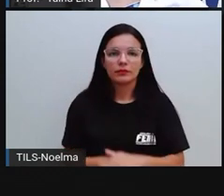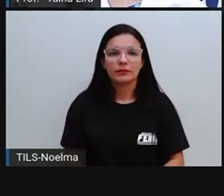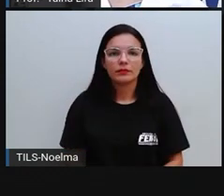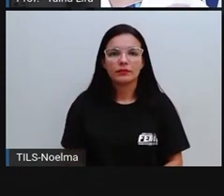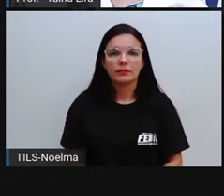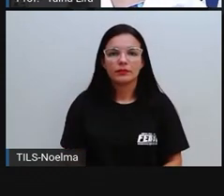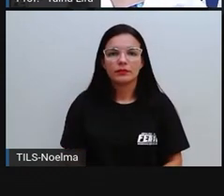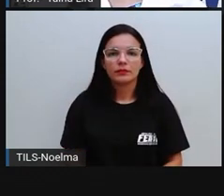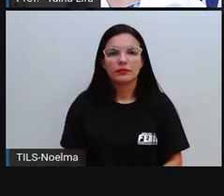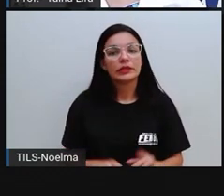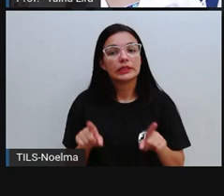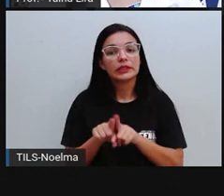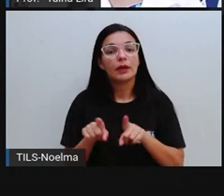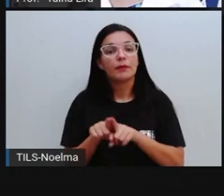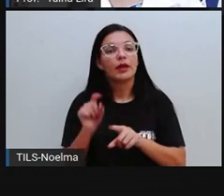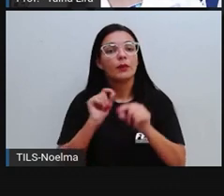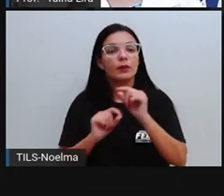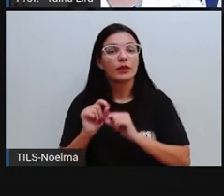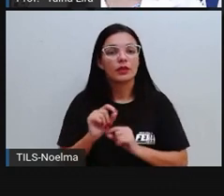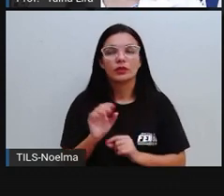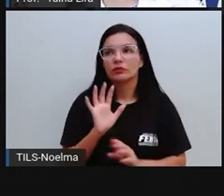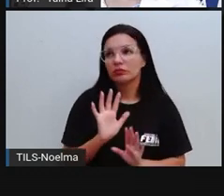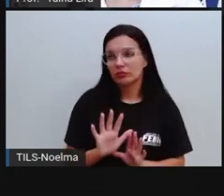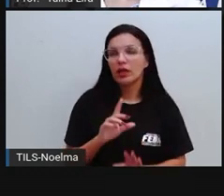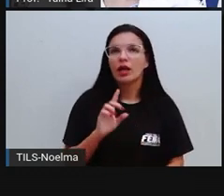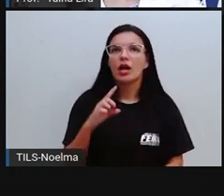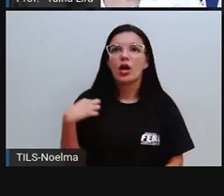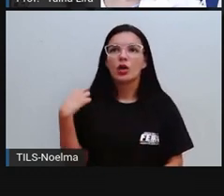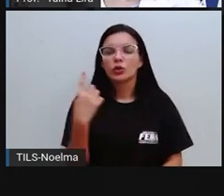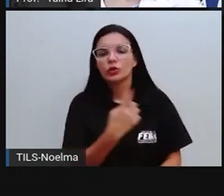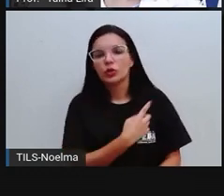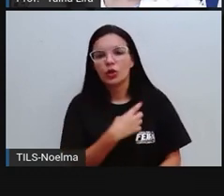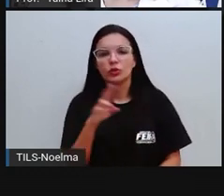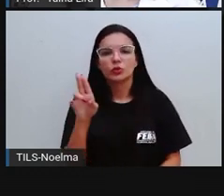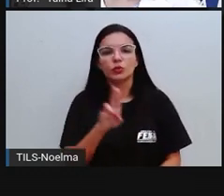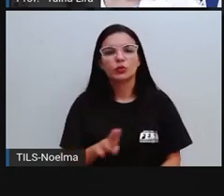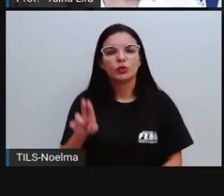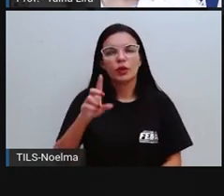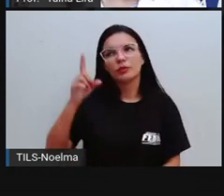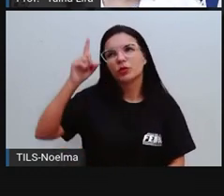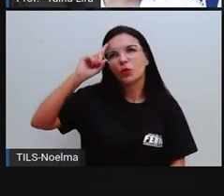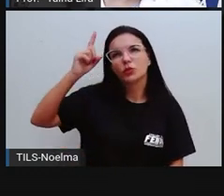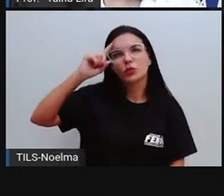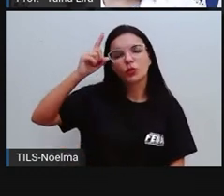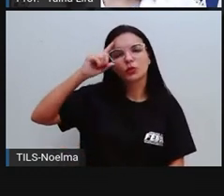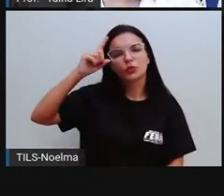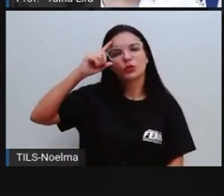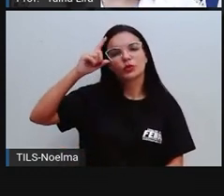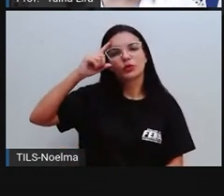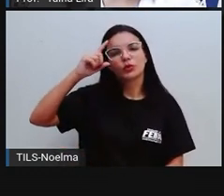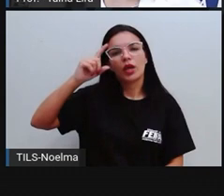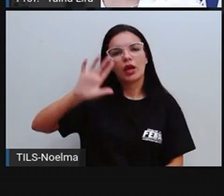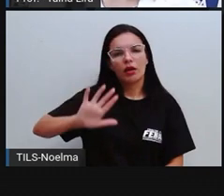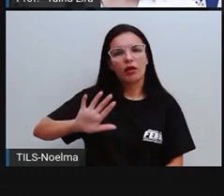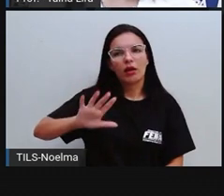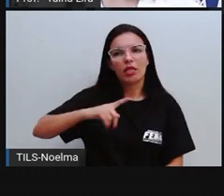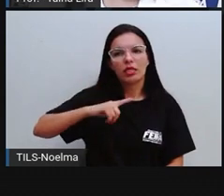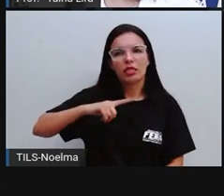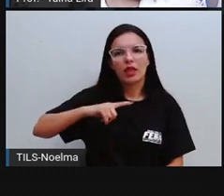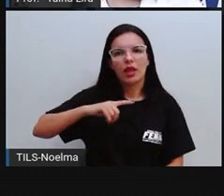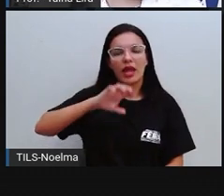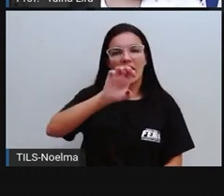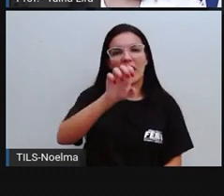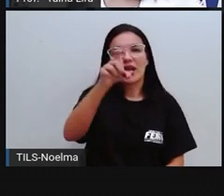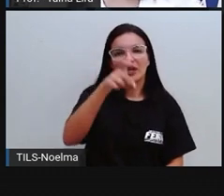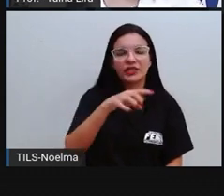E como a Pró falou, nós não utilizamos, né, no nosso cotidiano esses produtos aí que vêm do extrativismo do